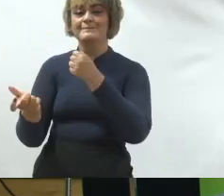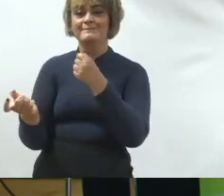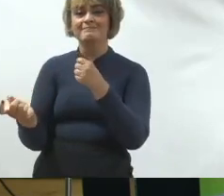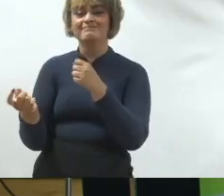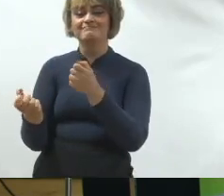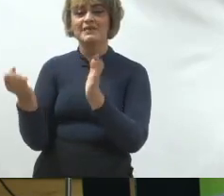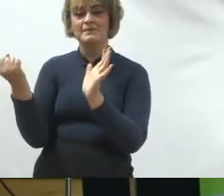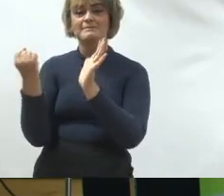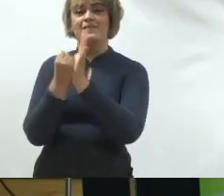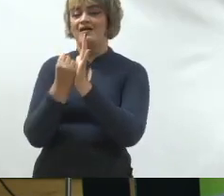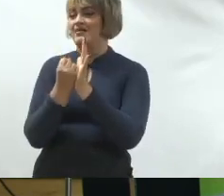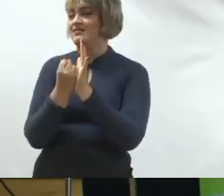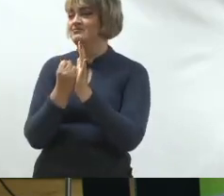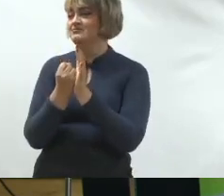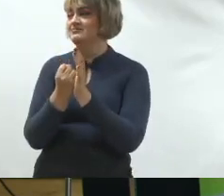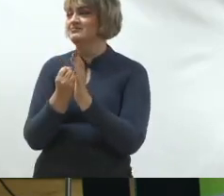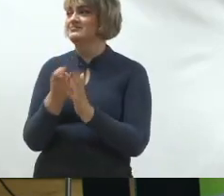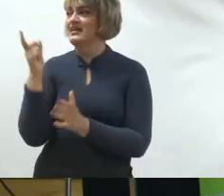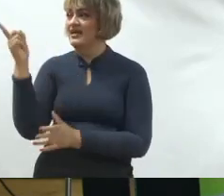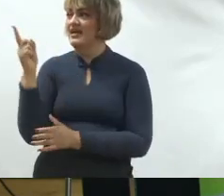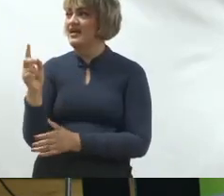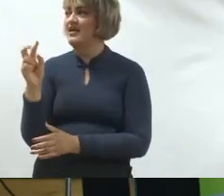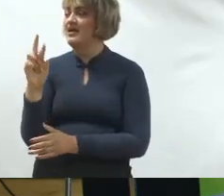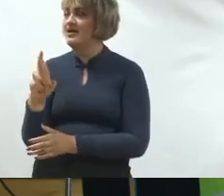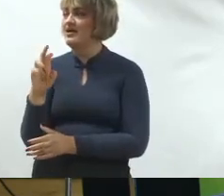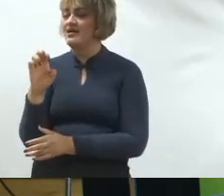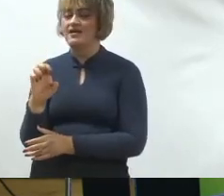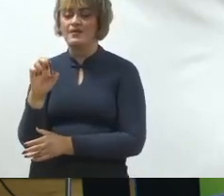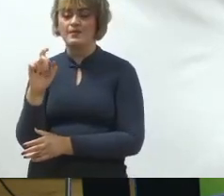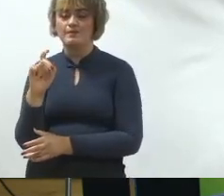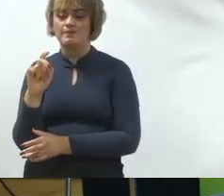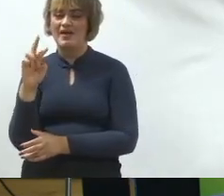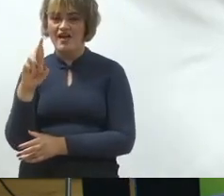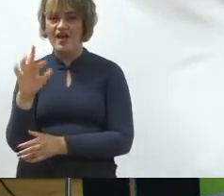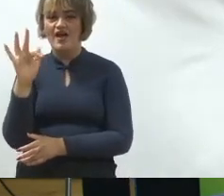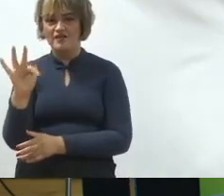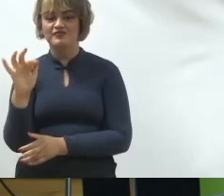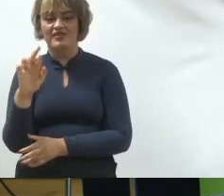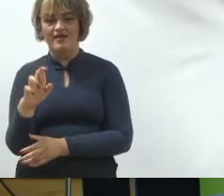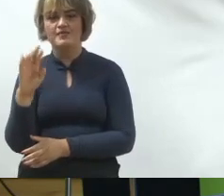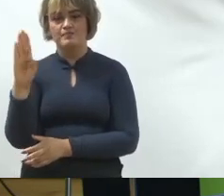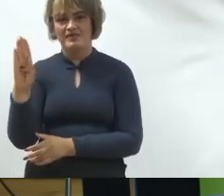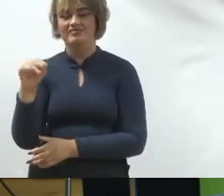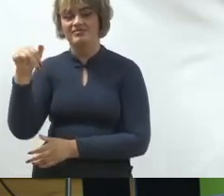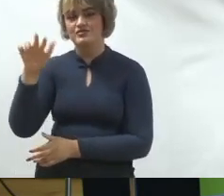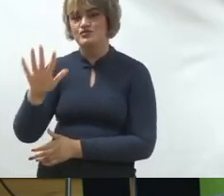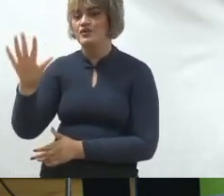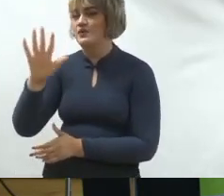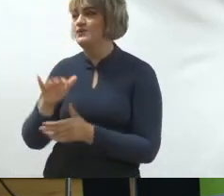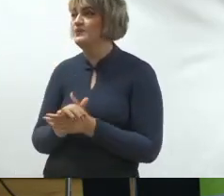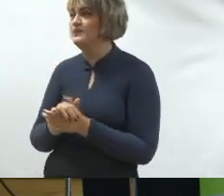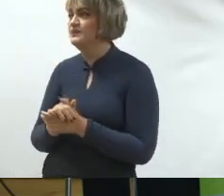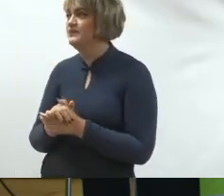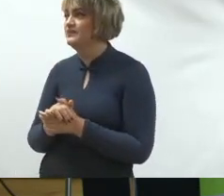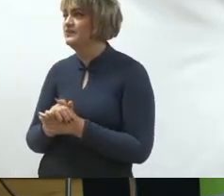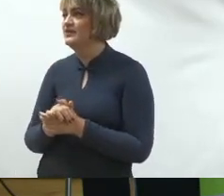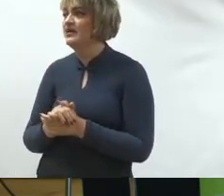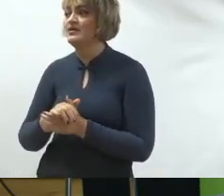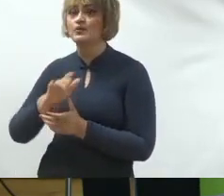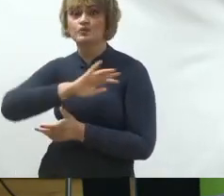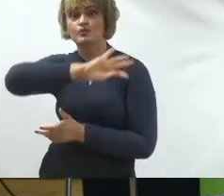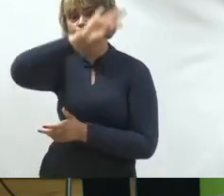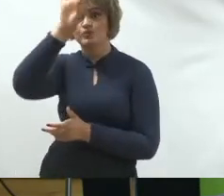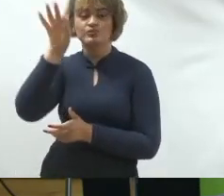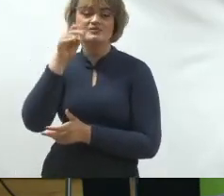lá Republicanos 10, tá bem? no Instagram e também FRB Nacional e olha gente, quero avisar vocês que todas essas